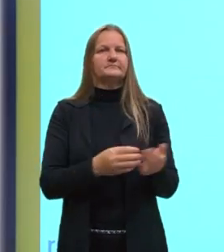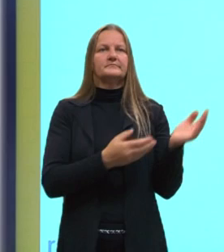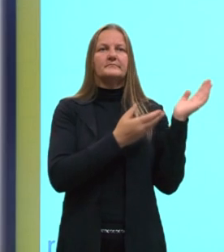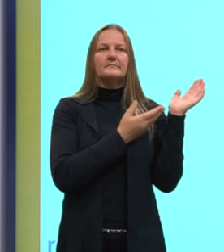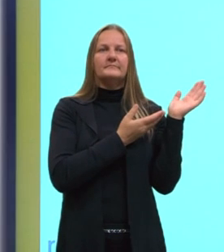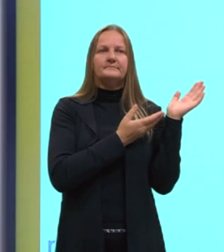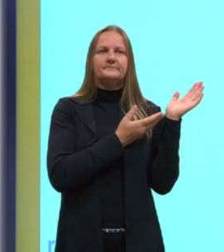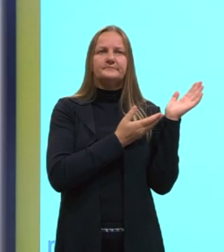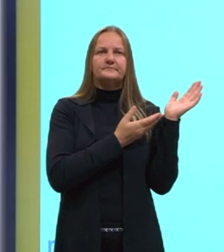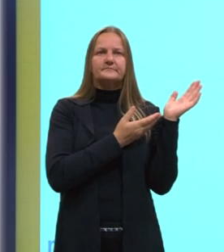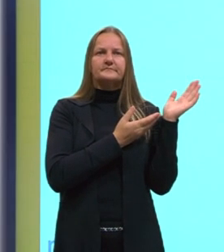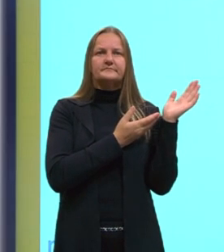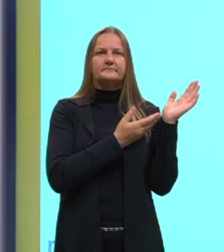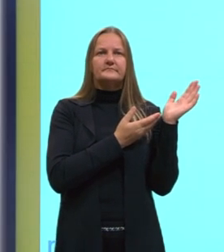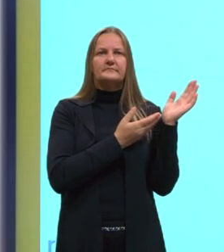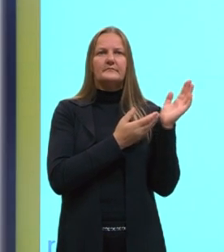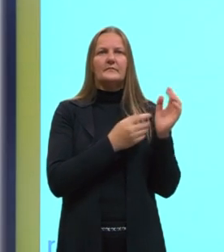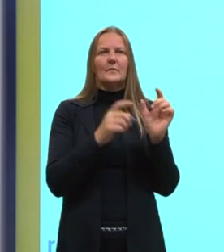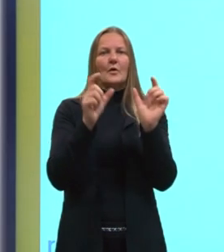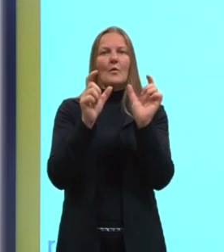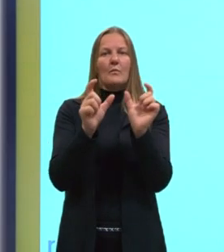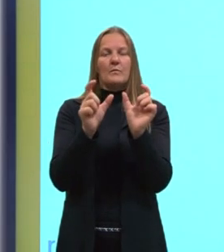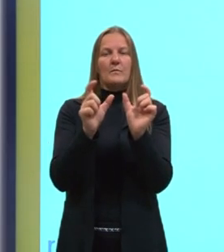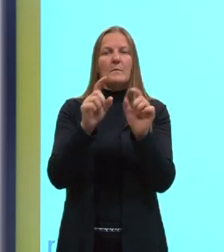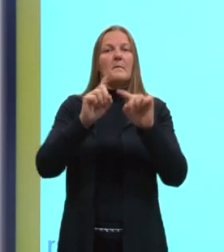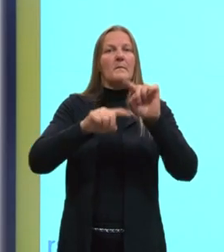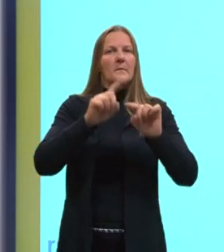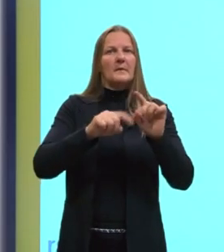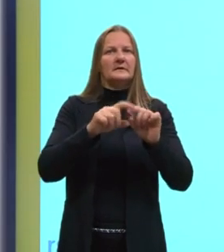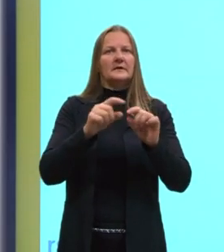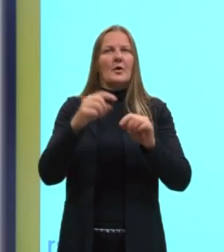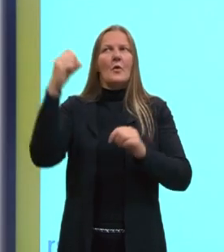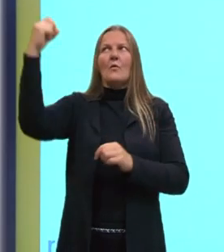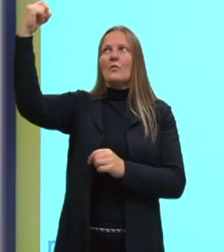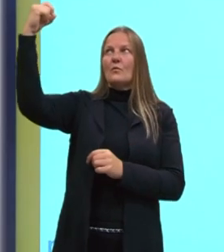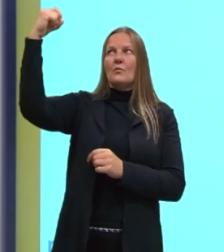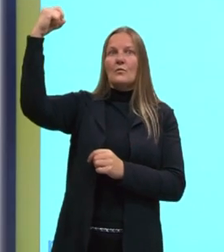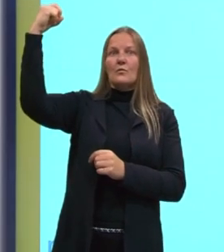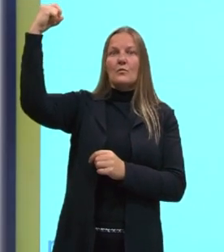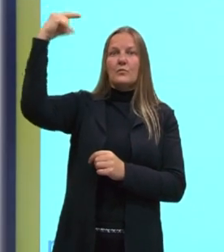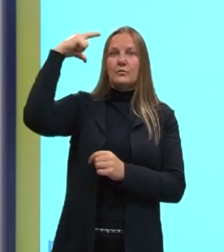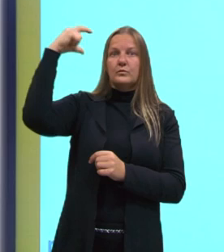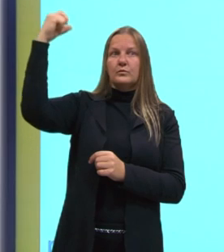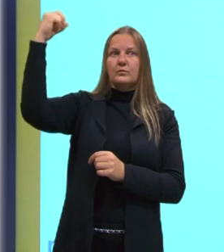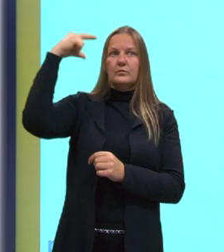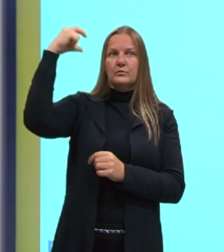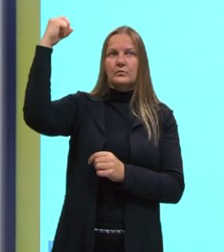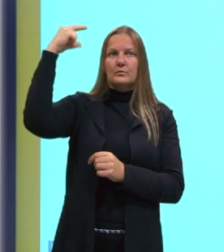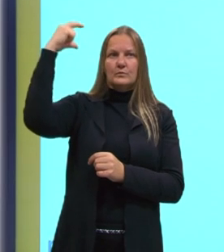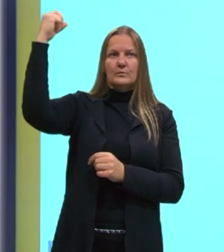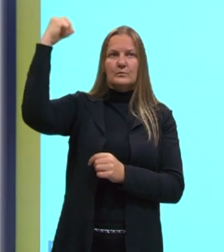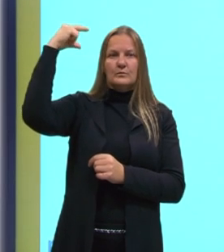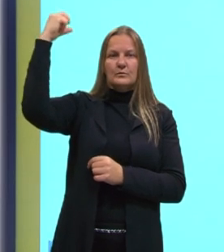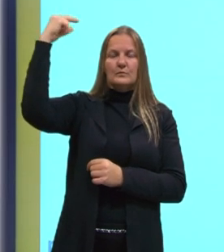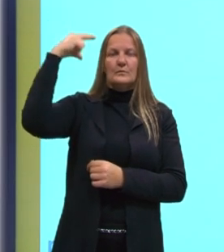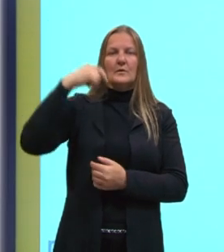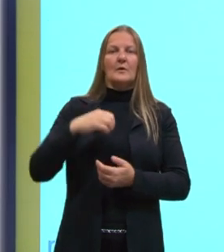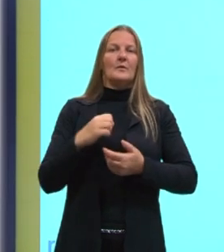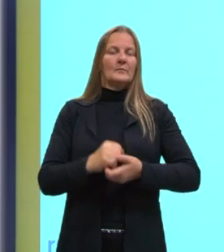Aí a gente pega esse mesmo corpo e coloca no sol, por exemplo. Ou a gente pode